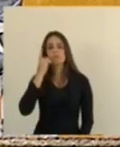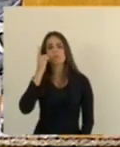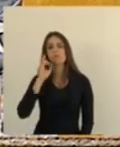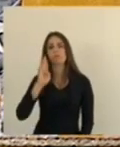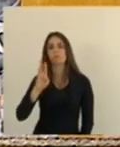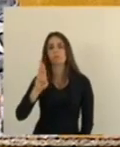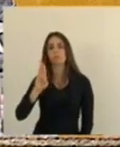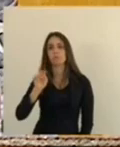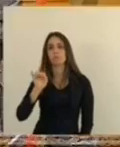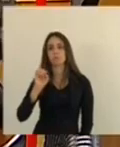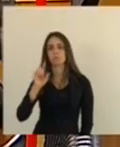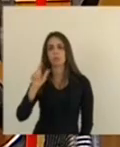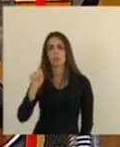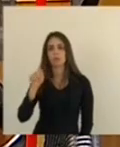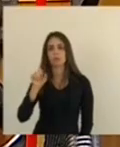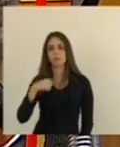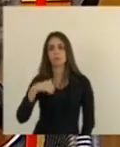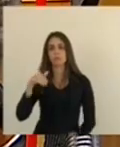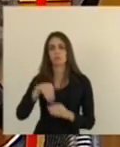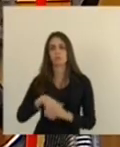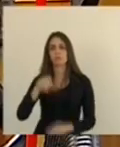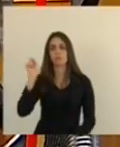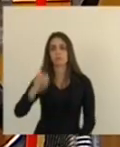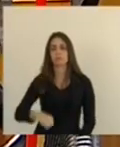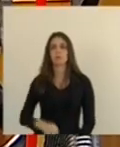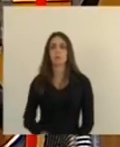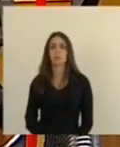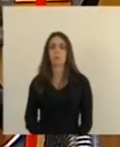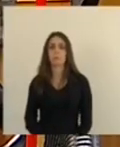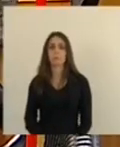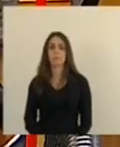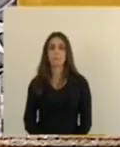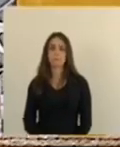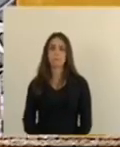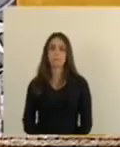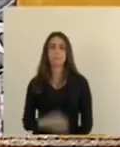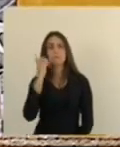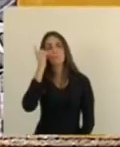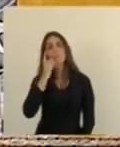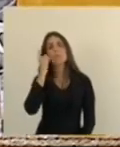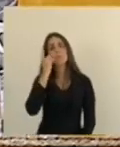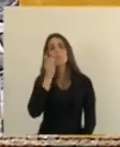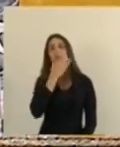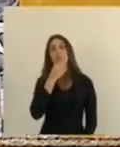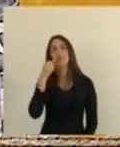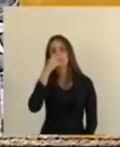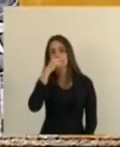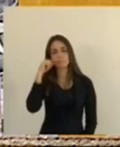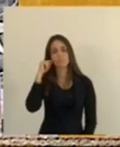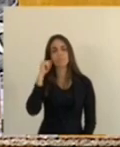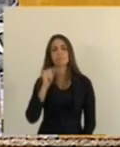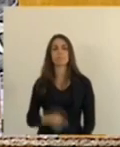lamas voto sim deputado bruno lamas vota sim como voto deputado capitão assunção